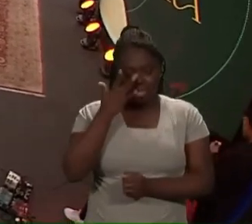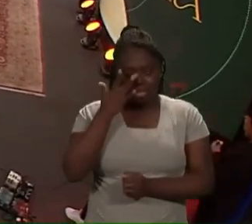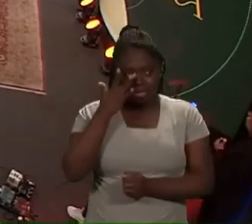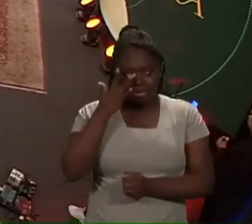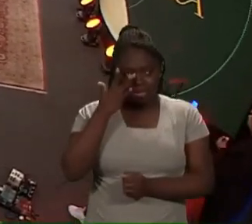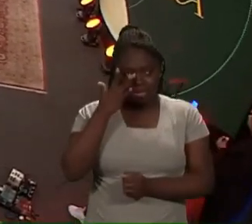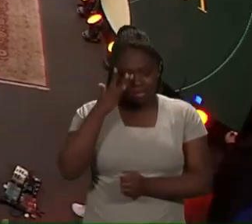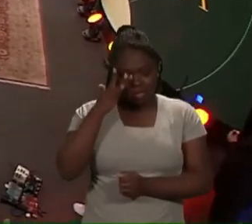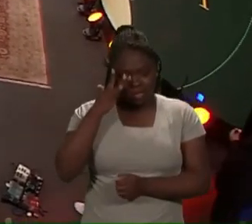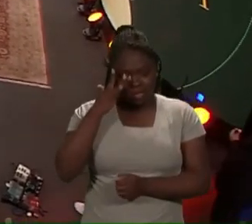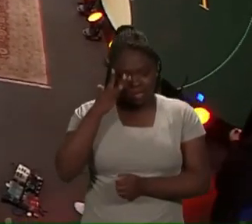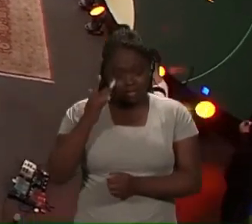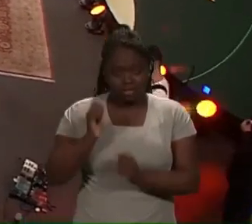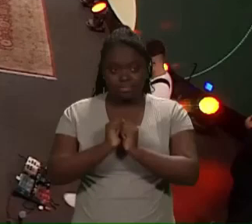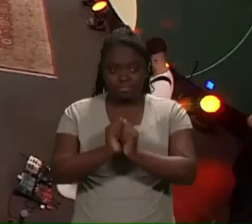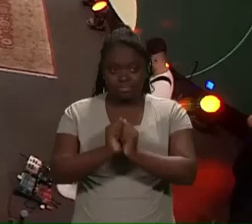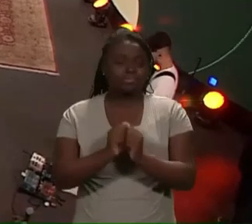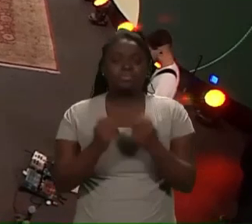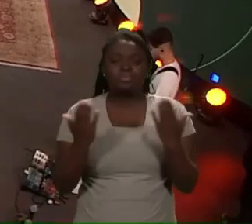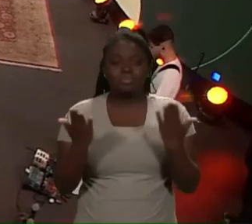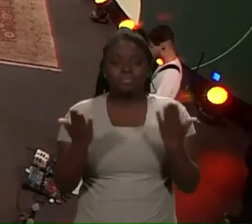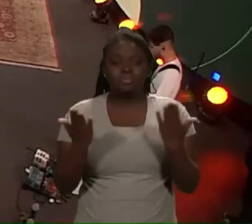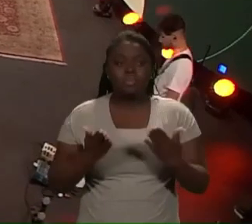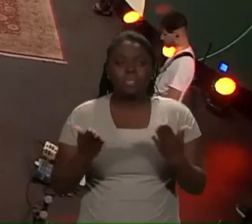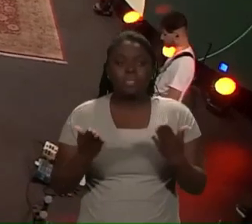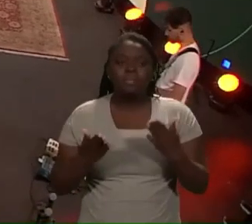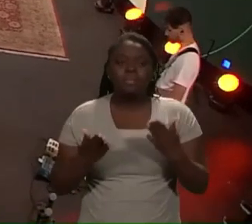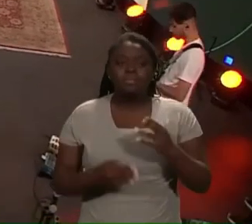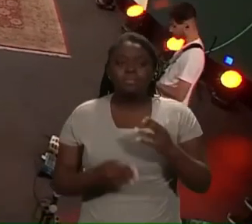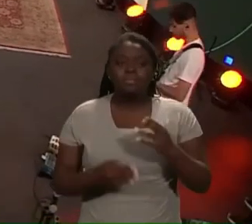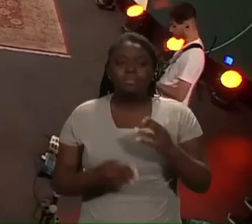Comendo e bebendo do gás.